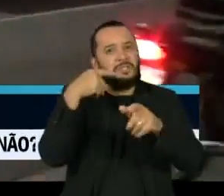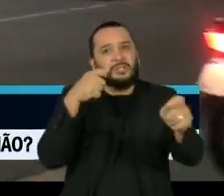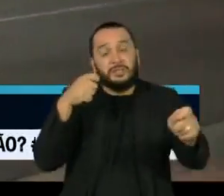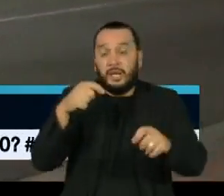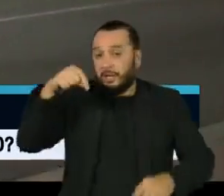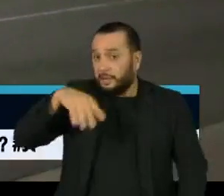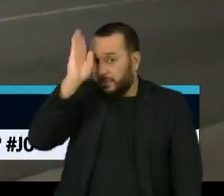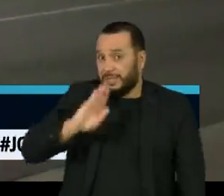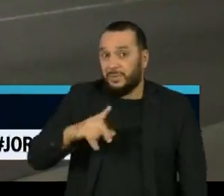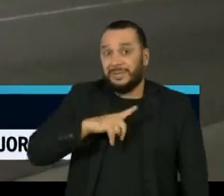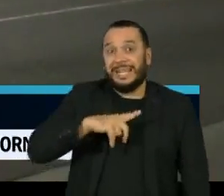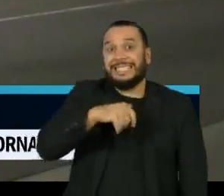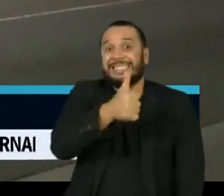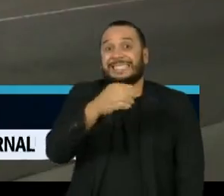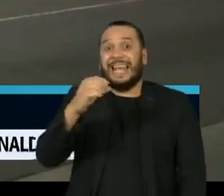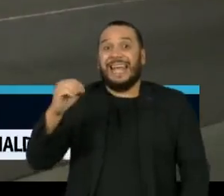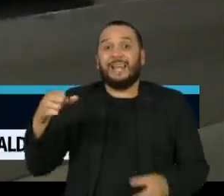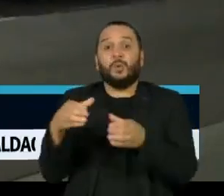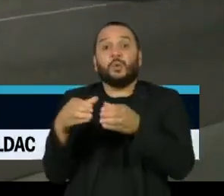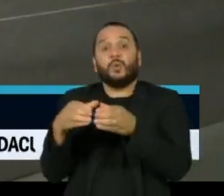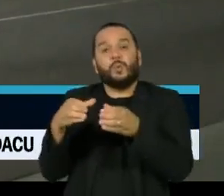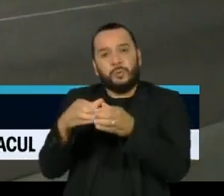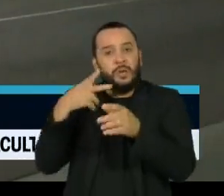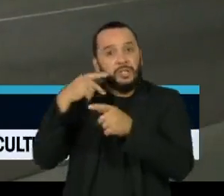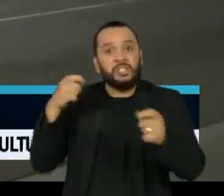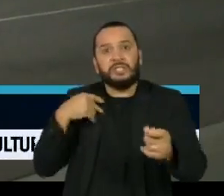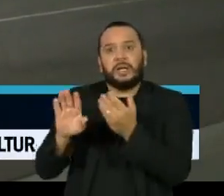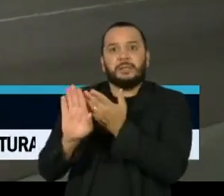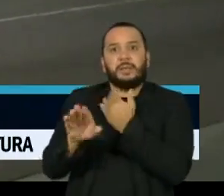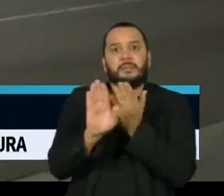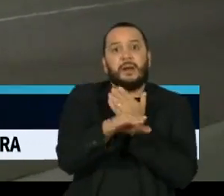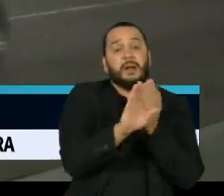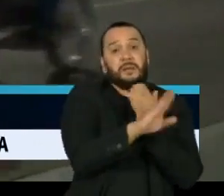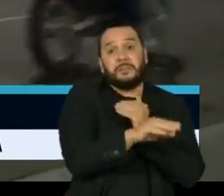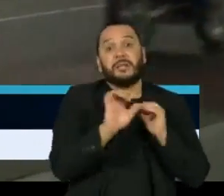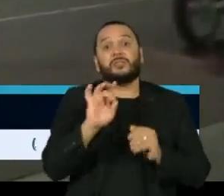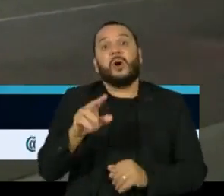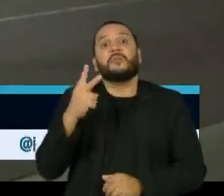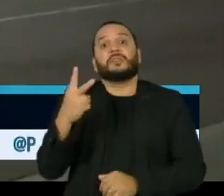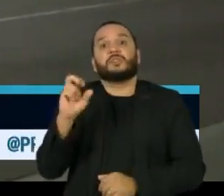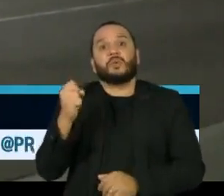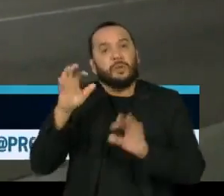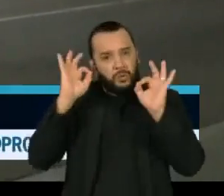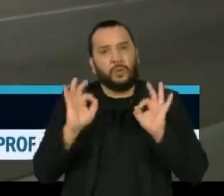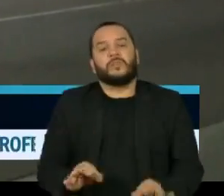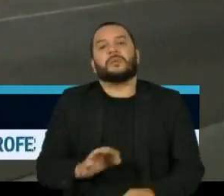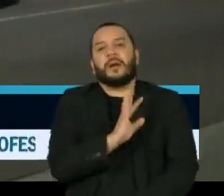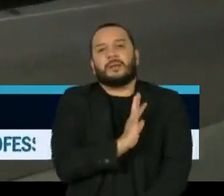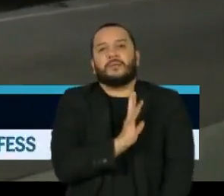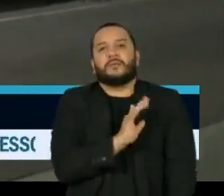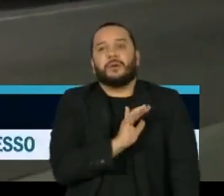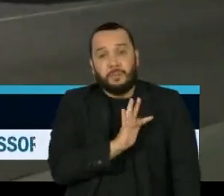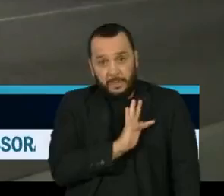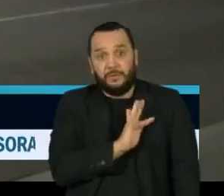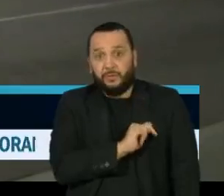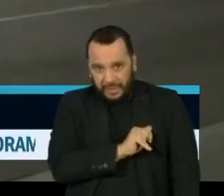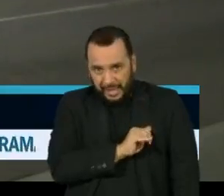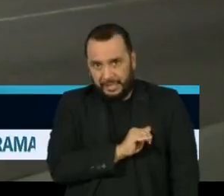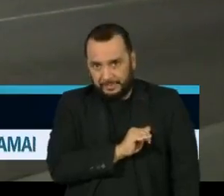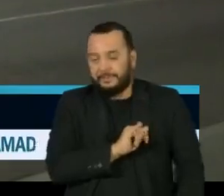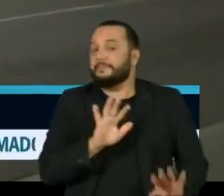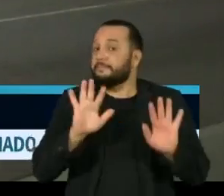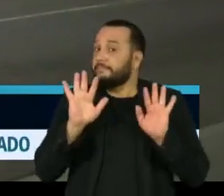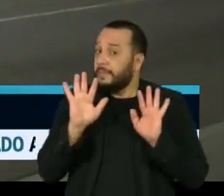de indígenas isolados, mas só 28 são confirmados pela FUNAI, a Fundação Nacional do Índio. A